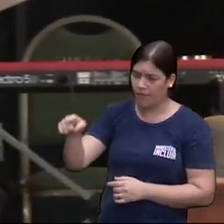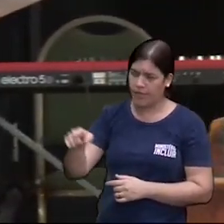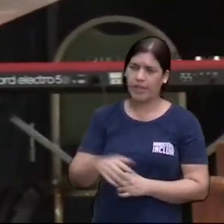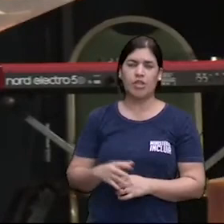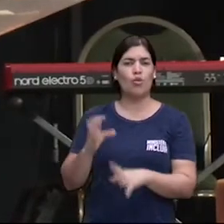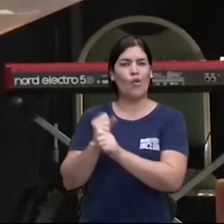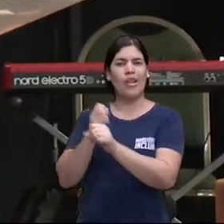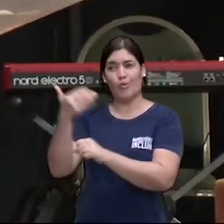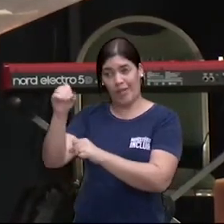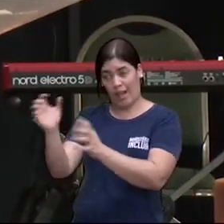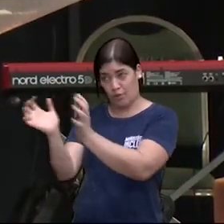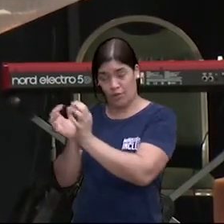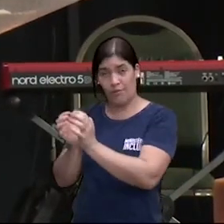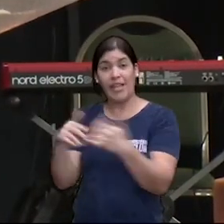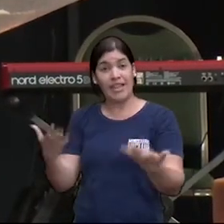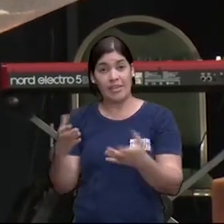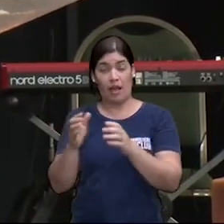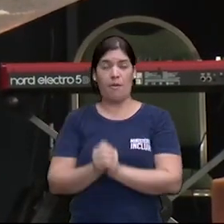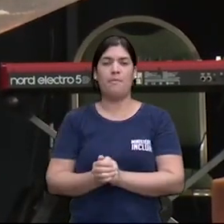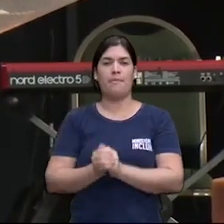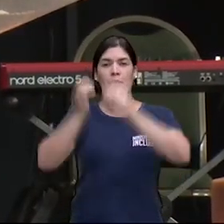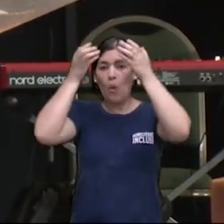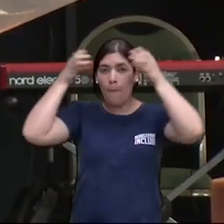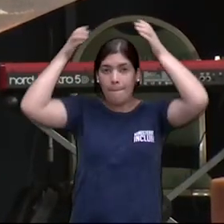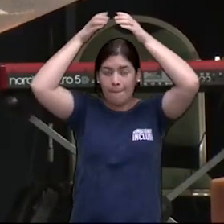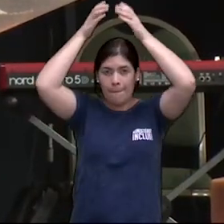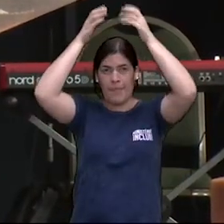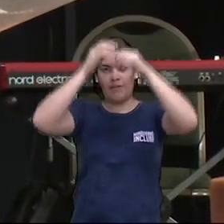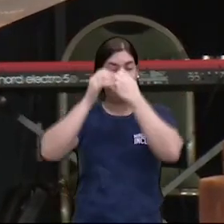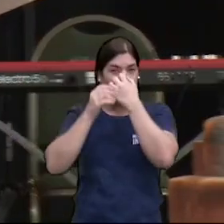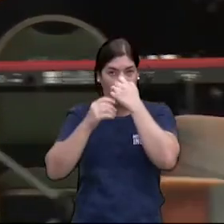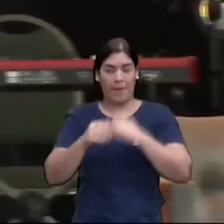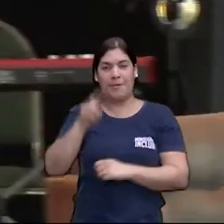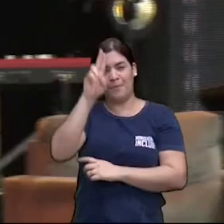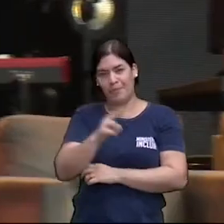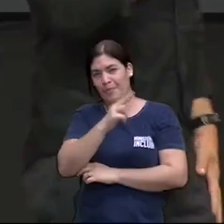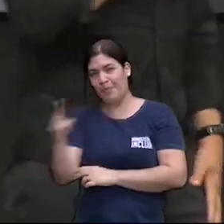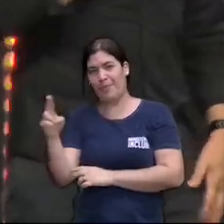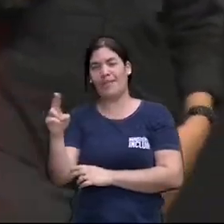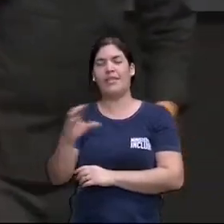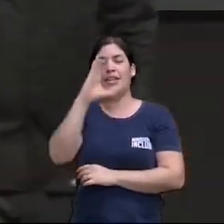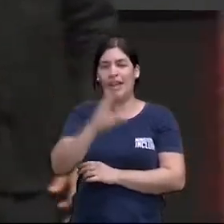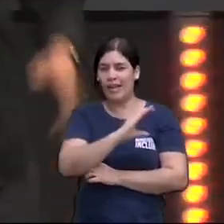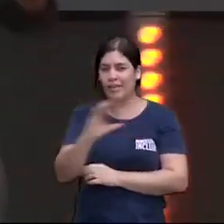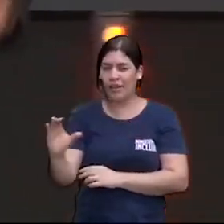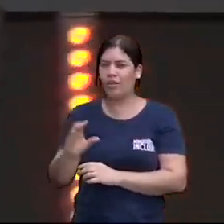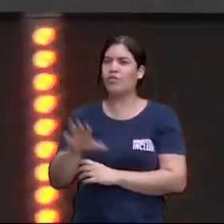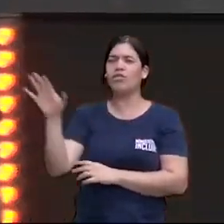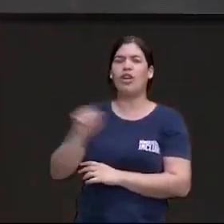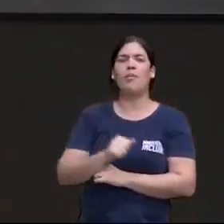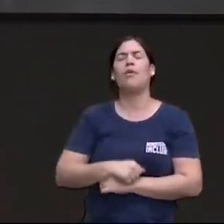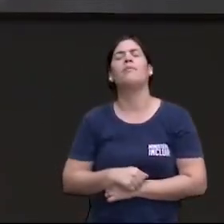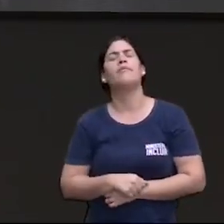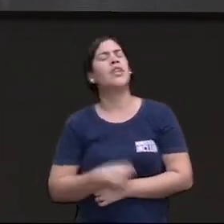um padre católico chamado Maximilian Kopp disse assim olha eu não tenho mulher e filhos eu morro no lugar